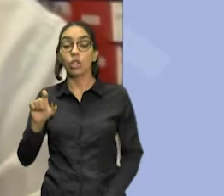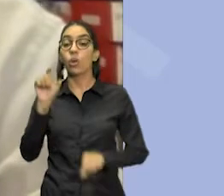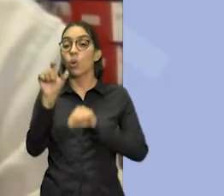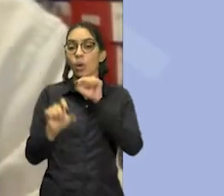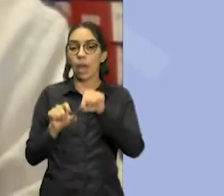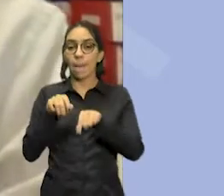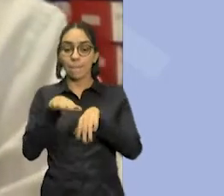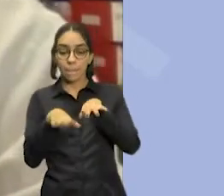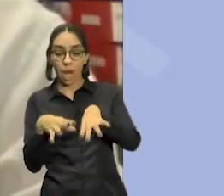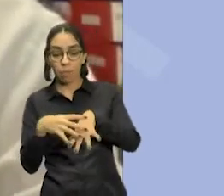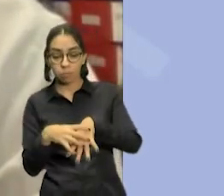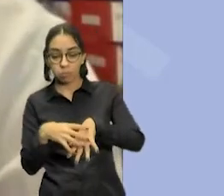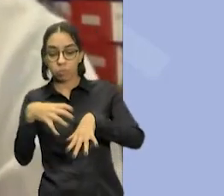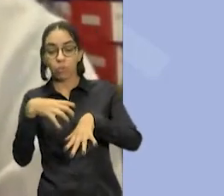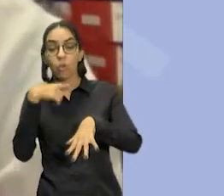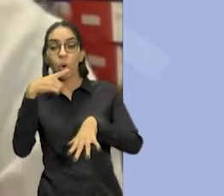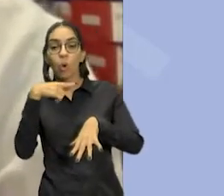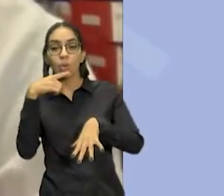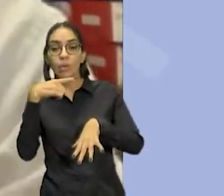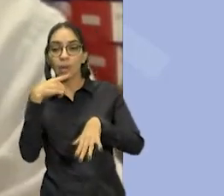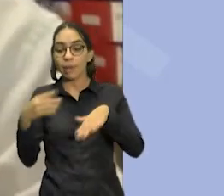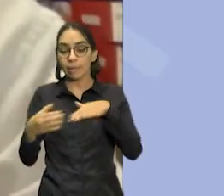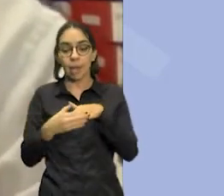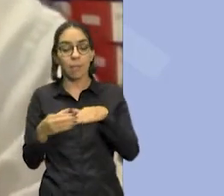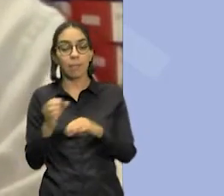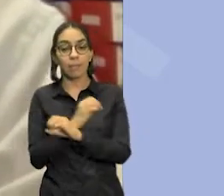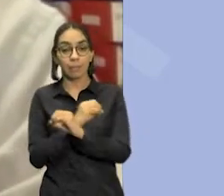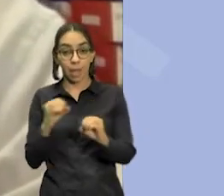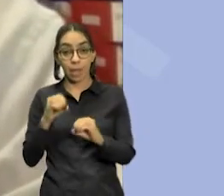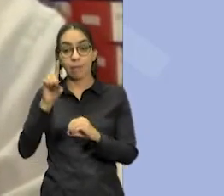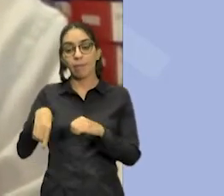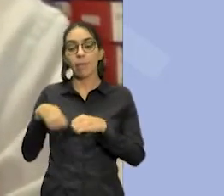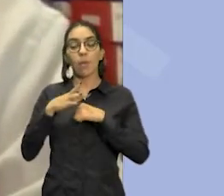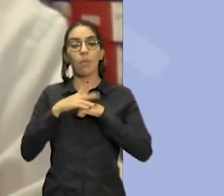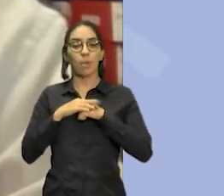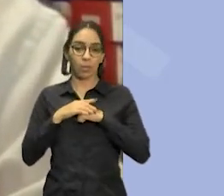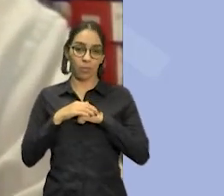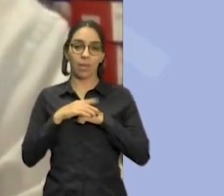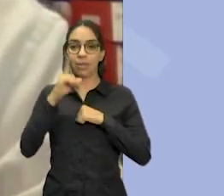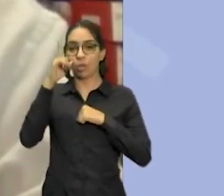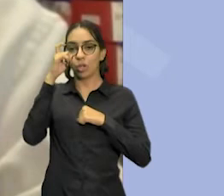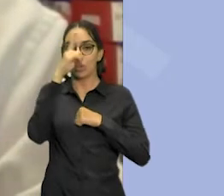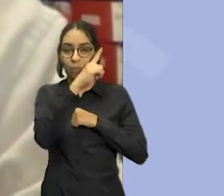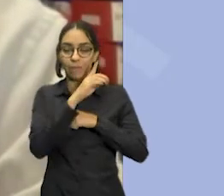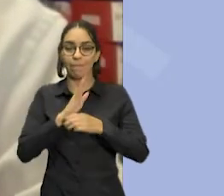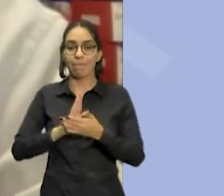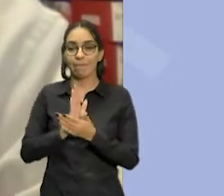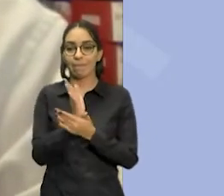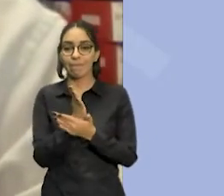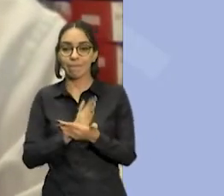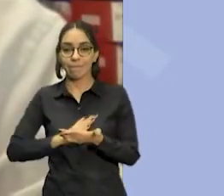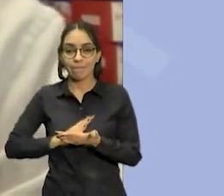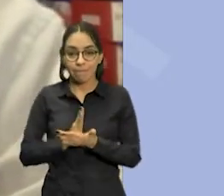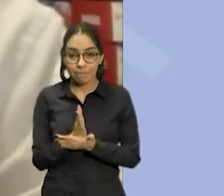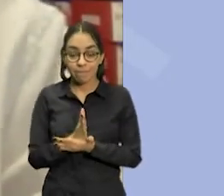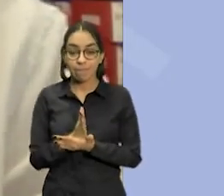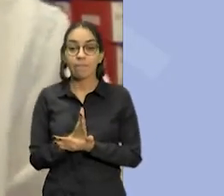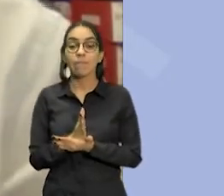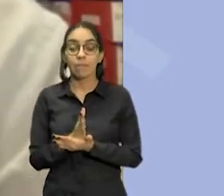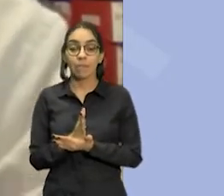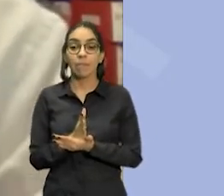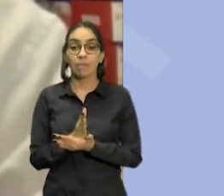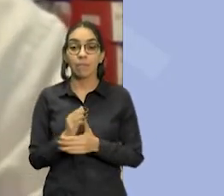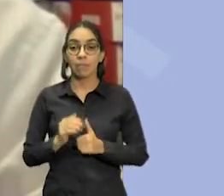não poder calçar nem o sapato. É uma doença muito incômoda e às vezes ela deixa o indivíduo com